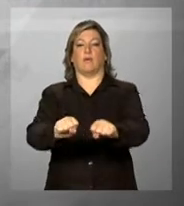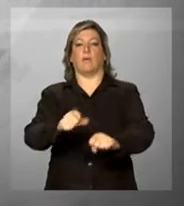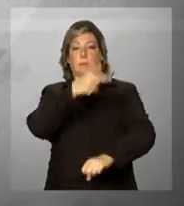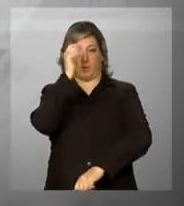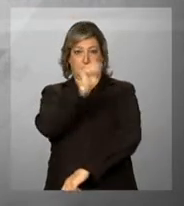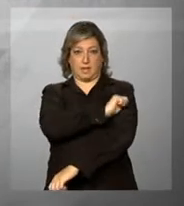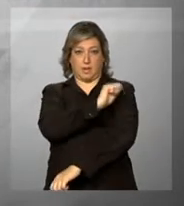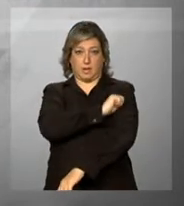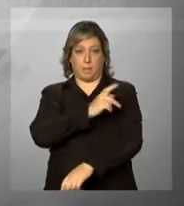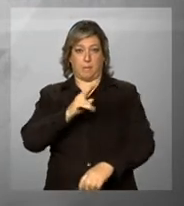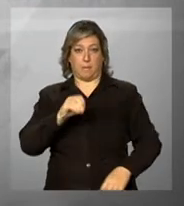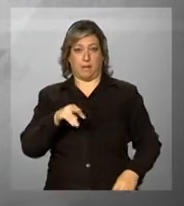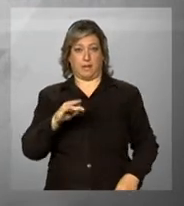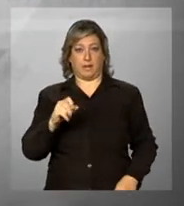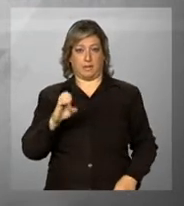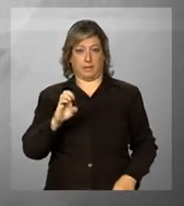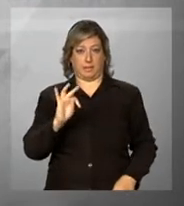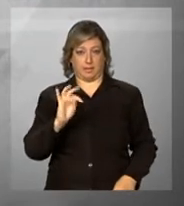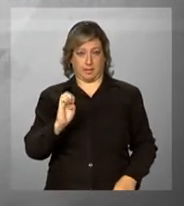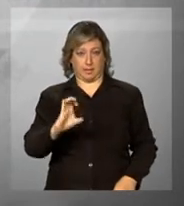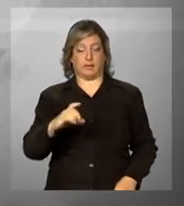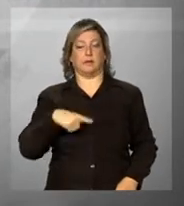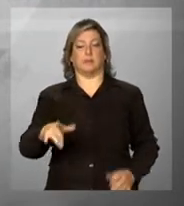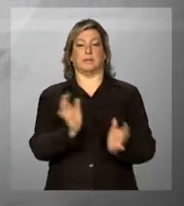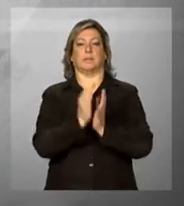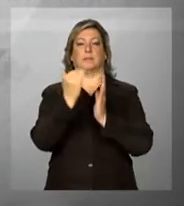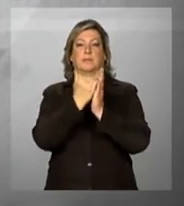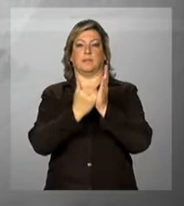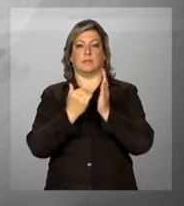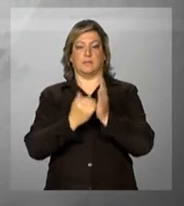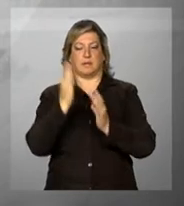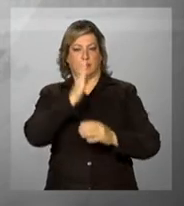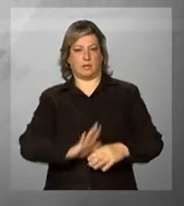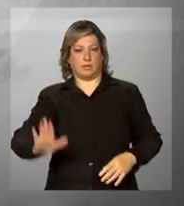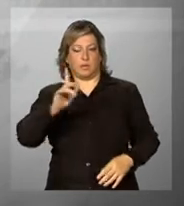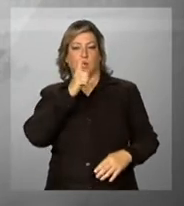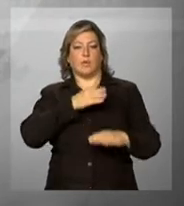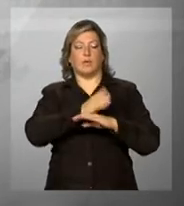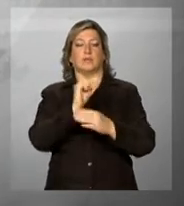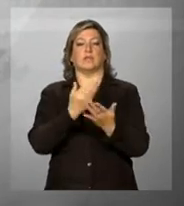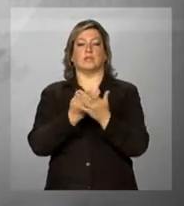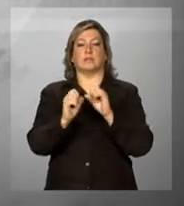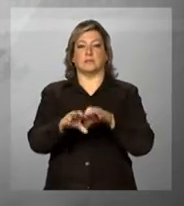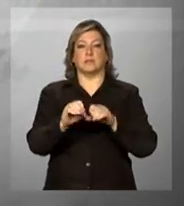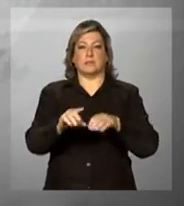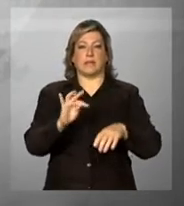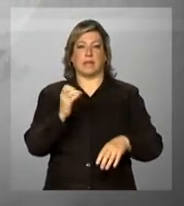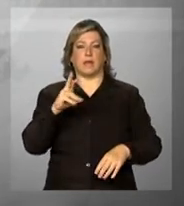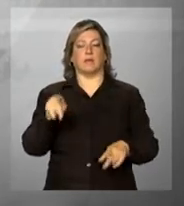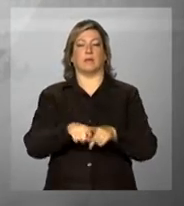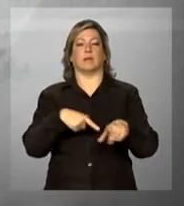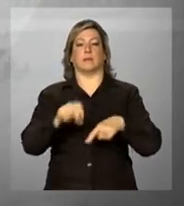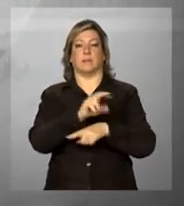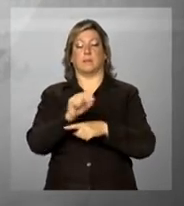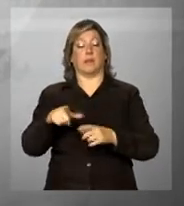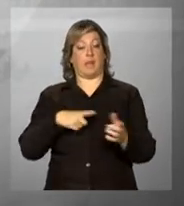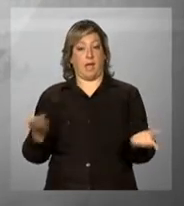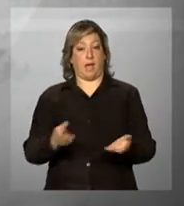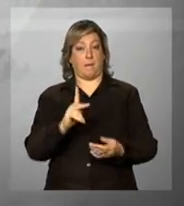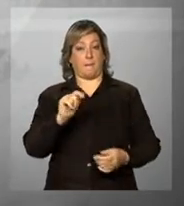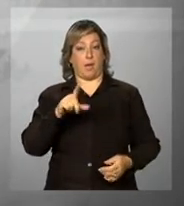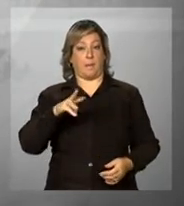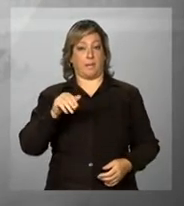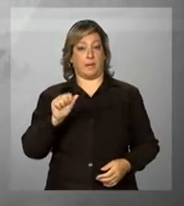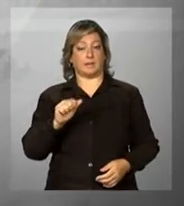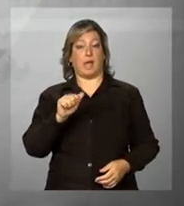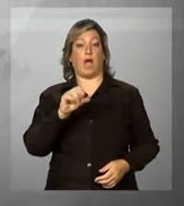alunos do Pronatec, o programa nacional de acesso ao ensino técnico e emprego. Vamos ao vivo a palmas. A